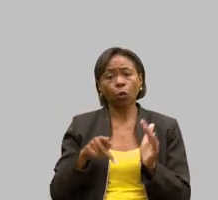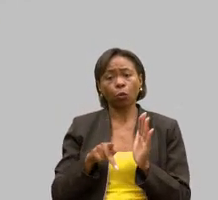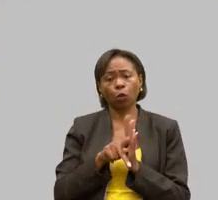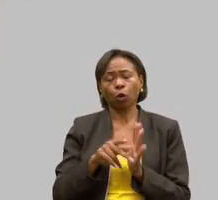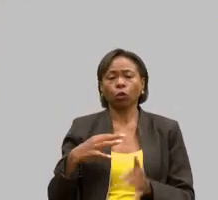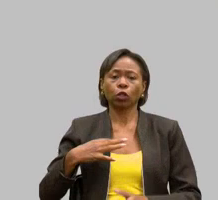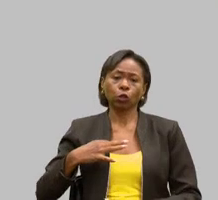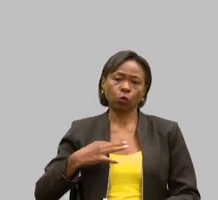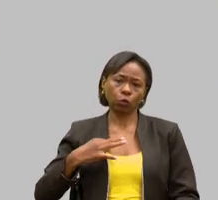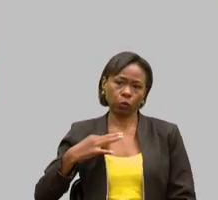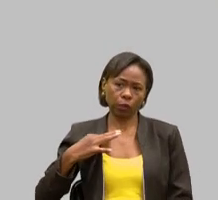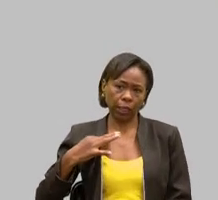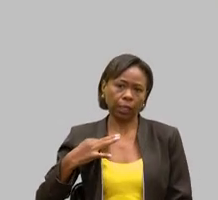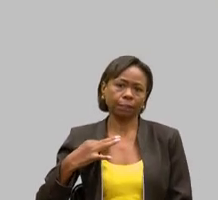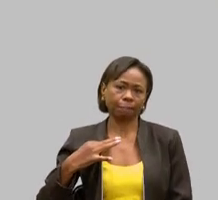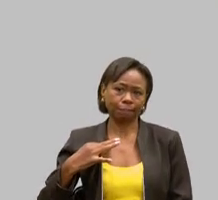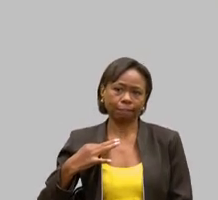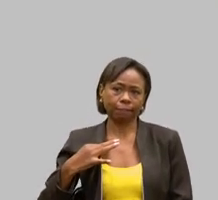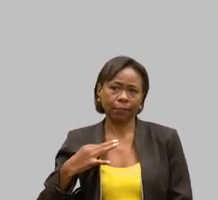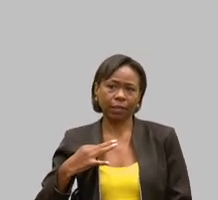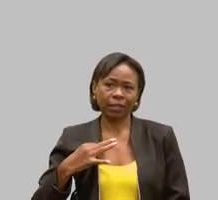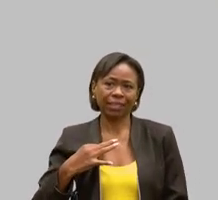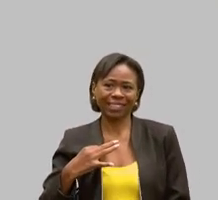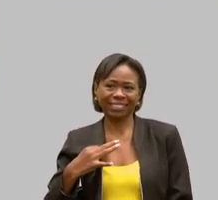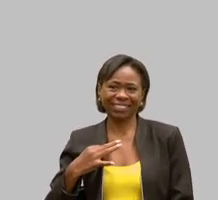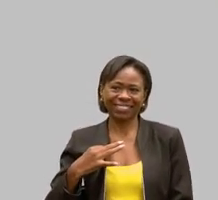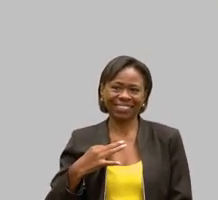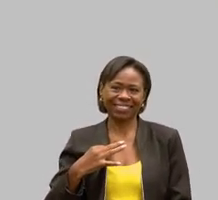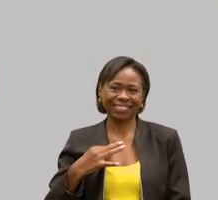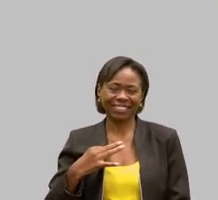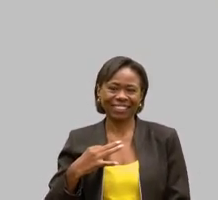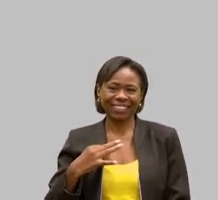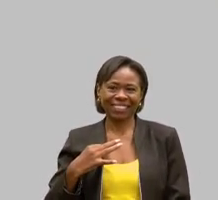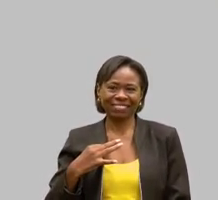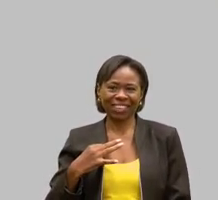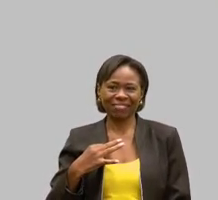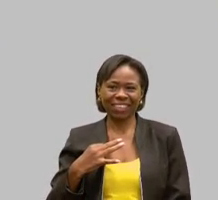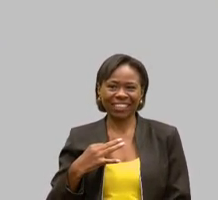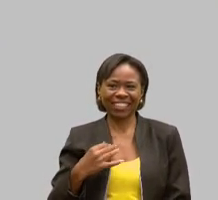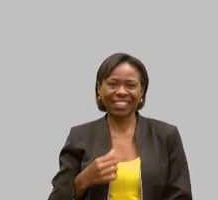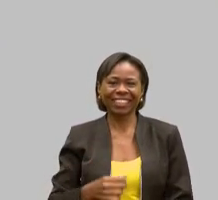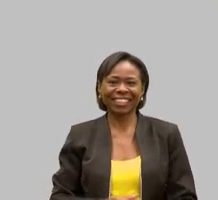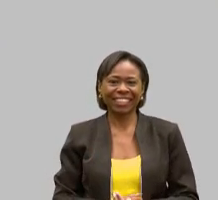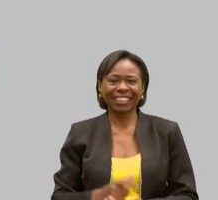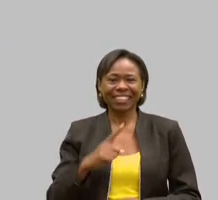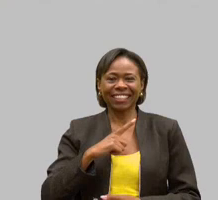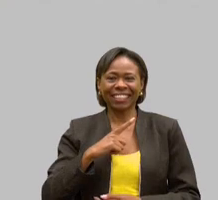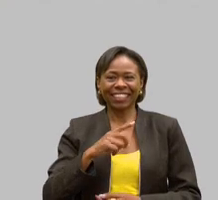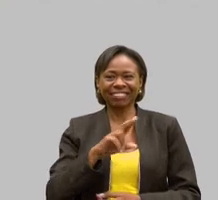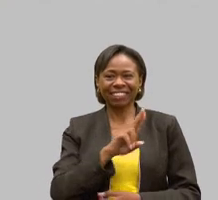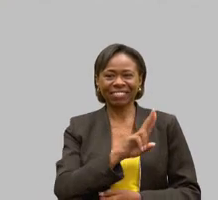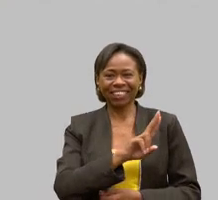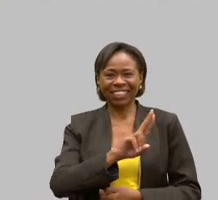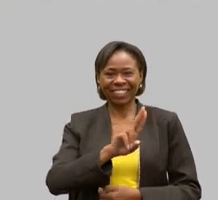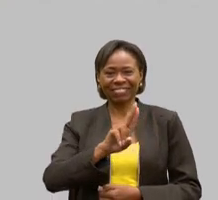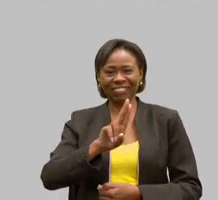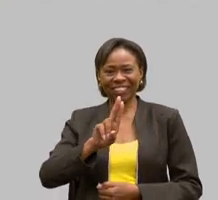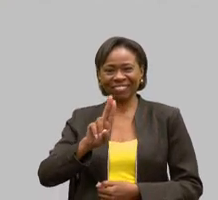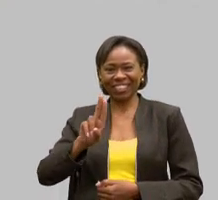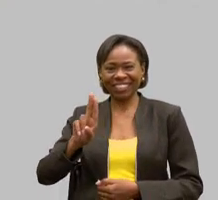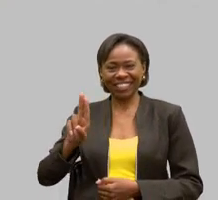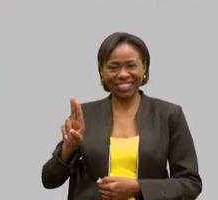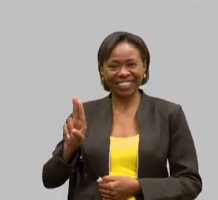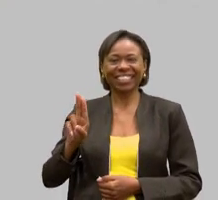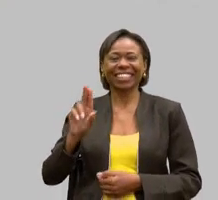um trabalho que tem nome respeito então você é uma prova